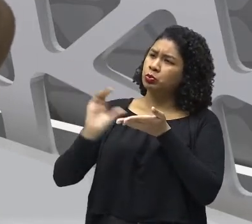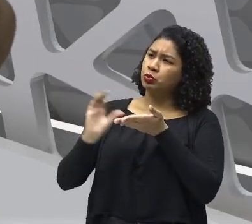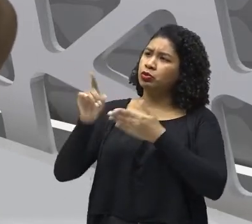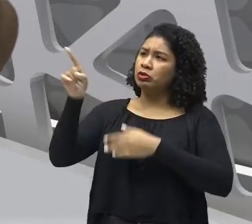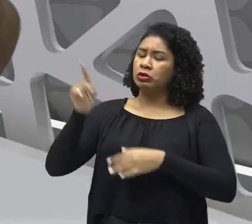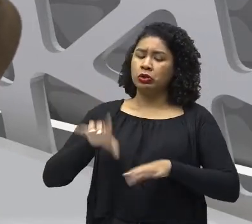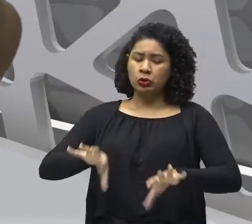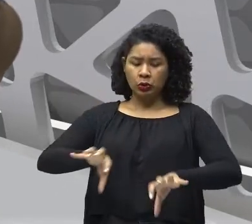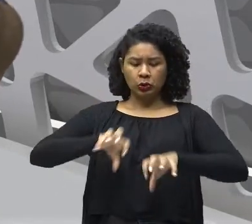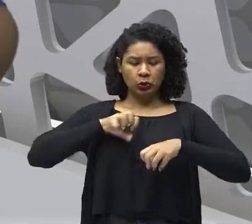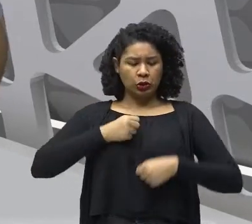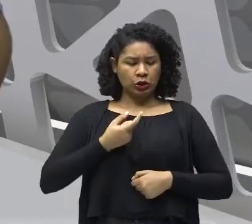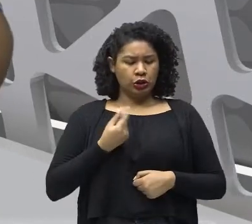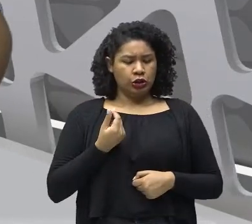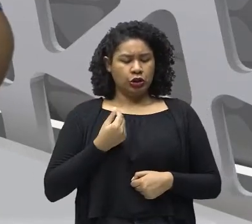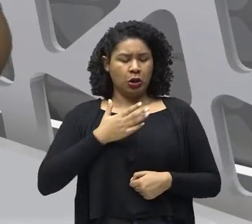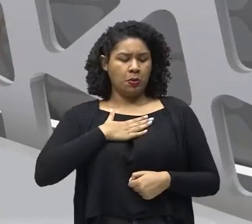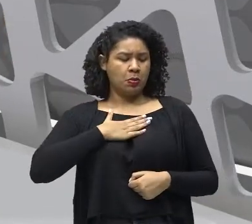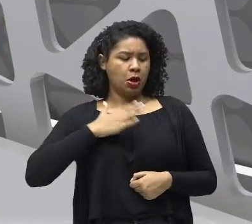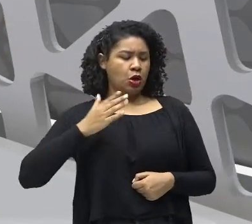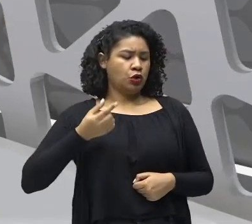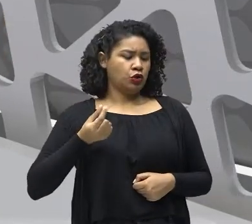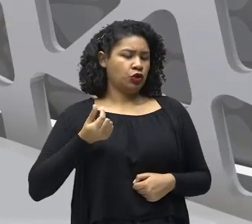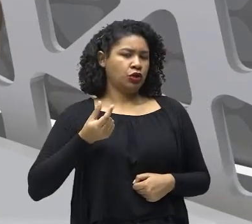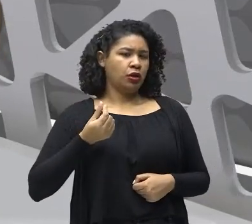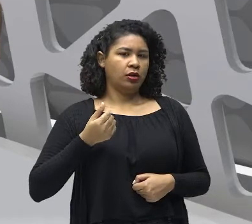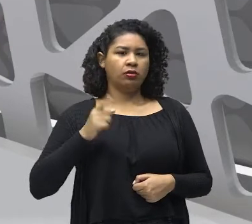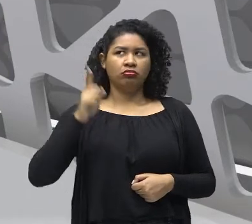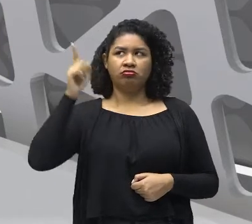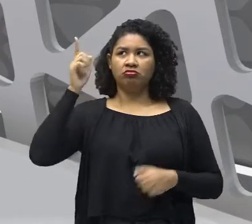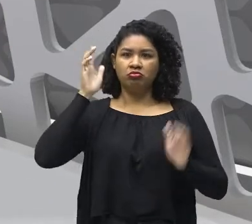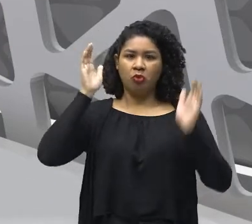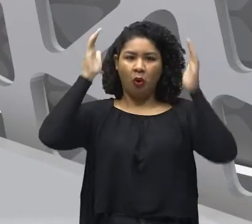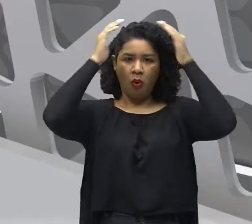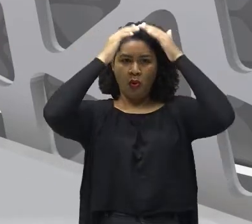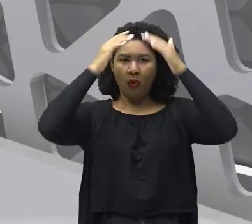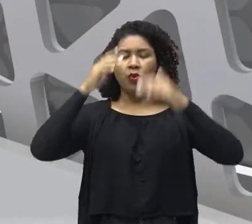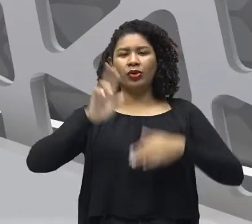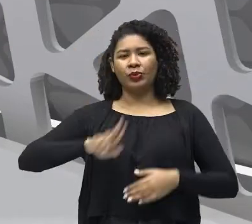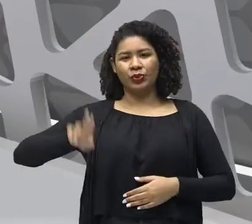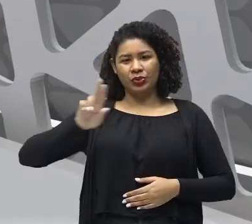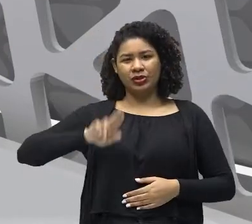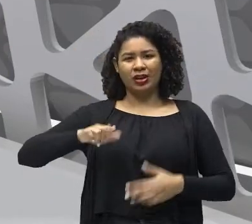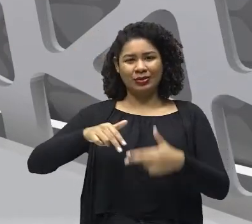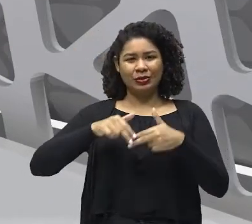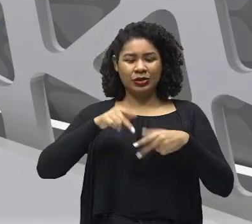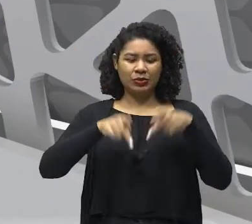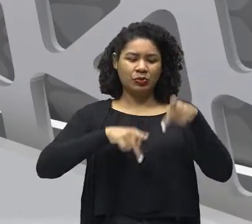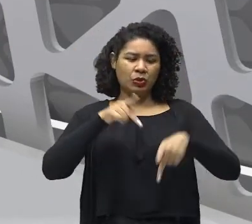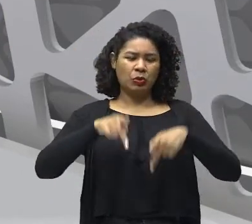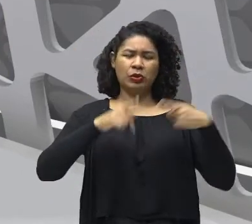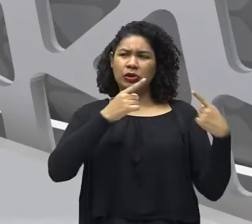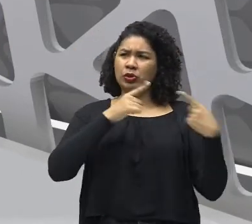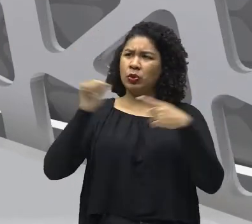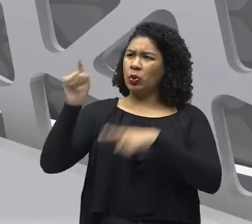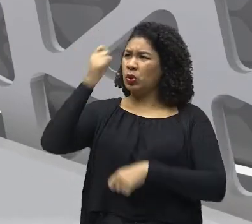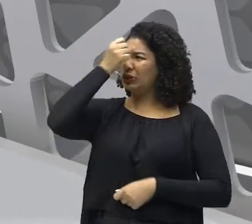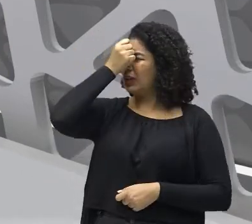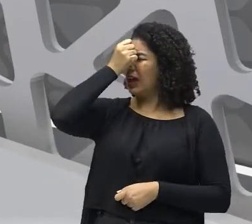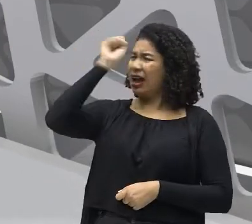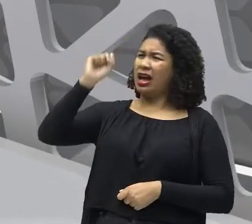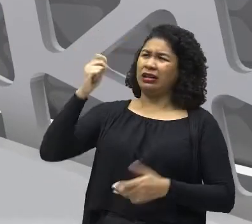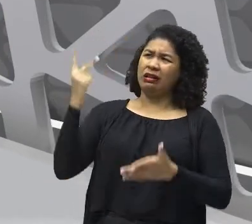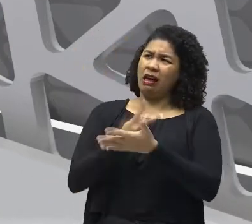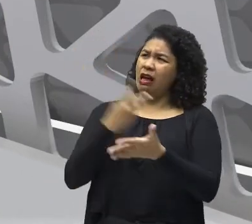acabavam utilizando como sua própria riqueza. Acabou, claro, contrariando muita gente que acabou se revoltando e denunciando essas práticas